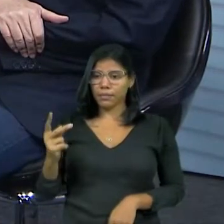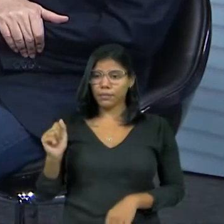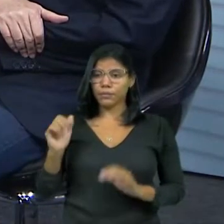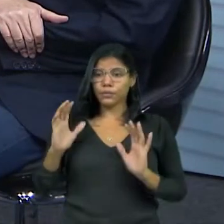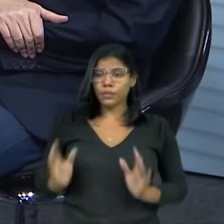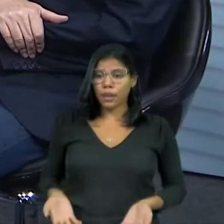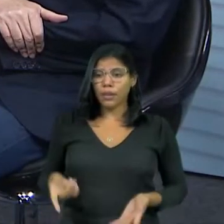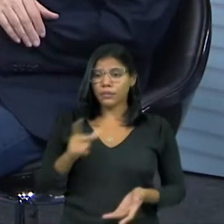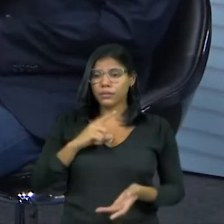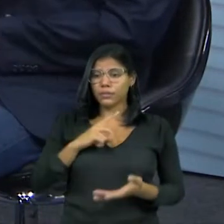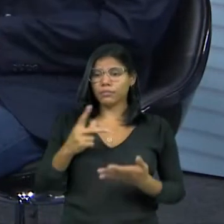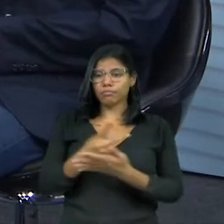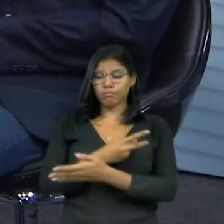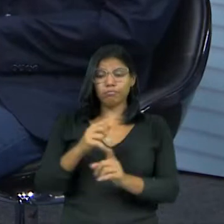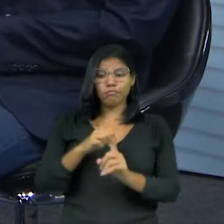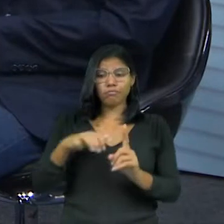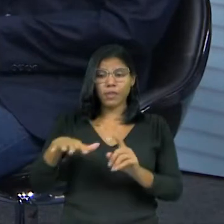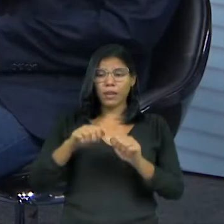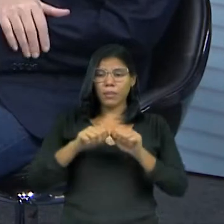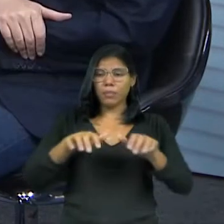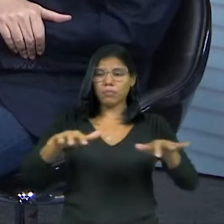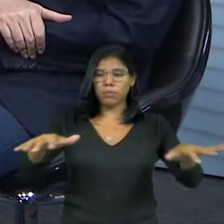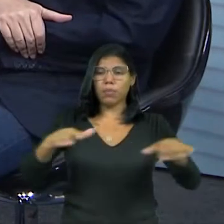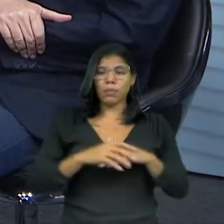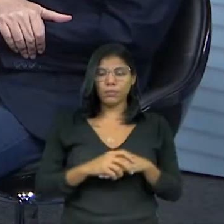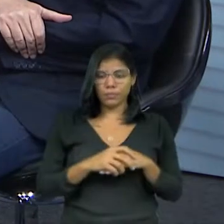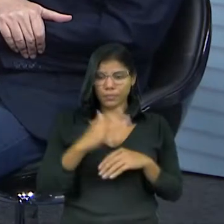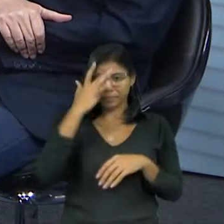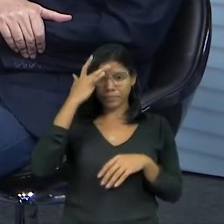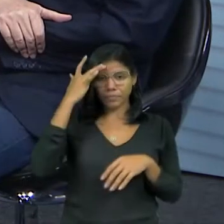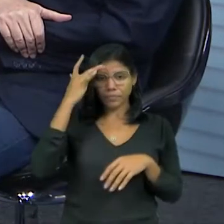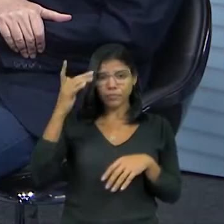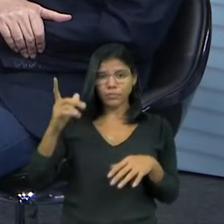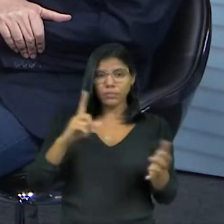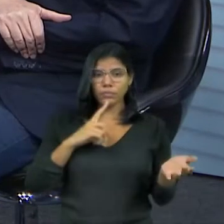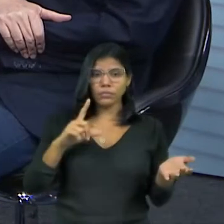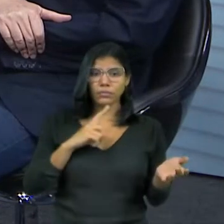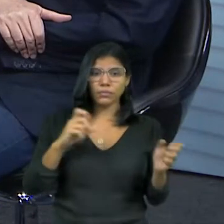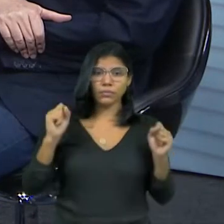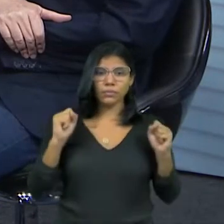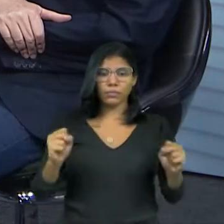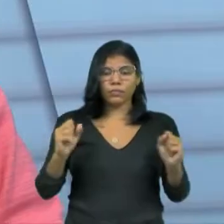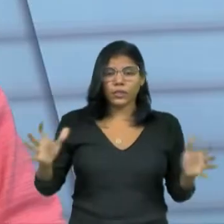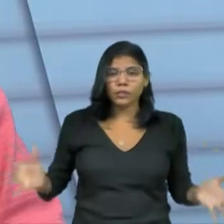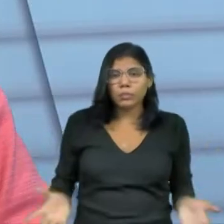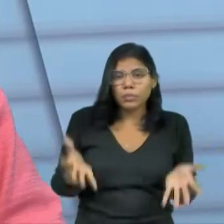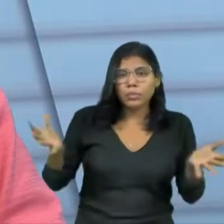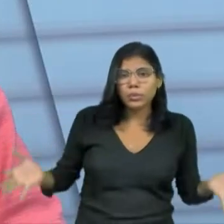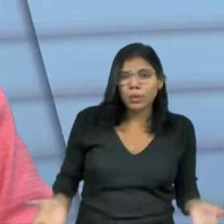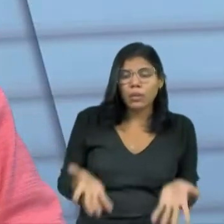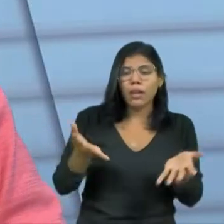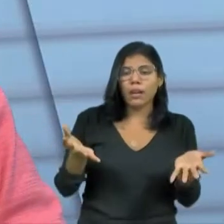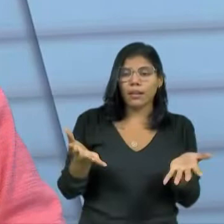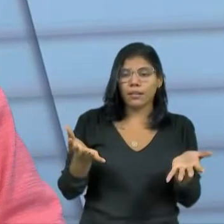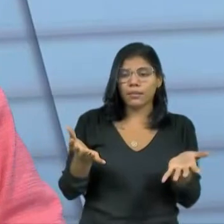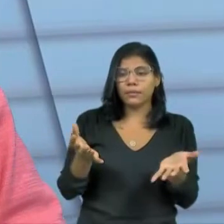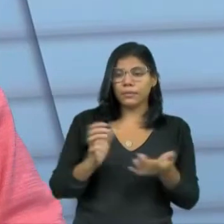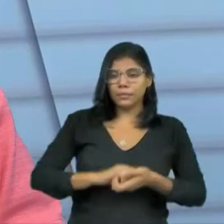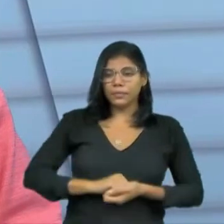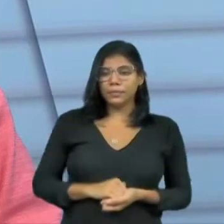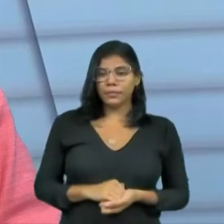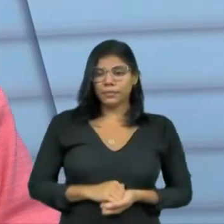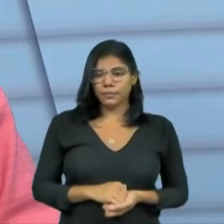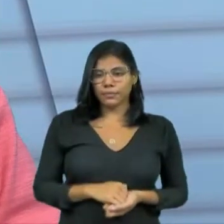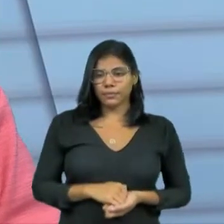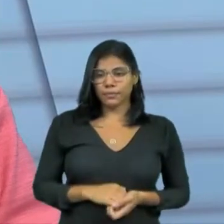alcance enorme. Então, os candidatos estão apostando nisso, podendo impulsionar as